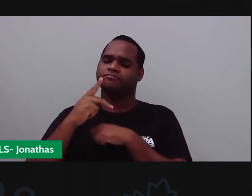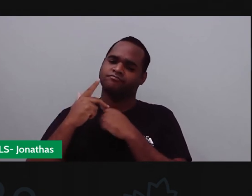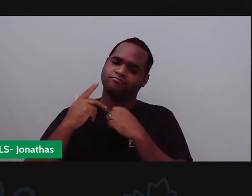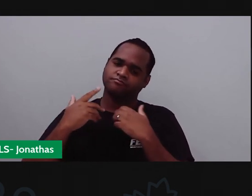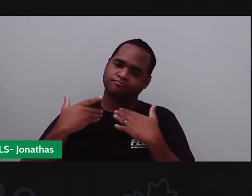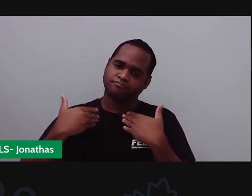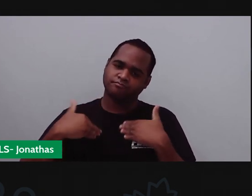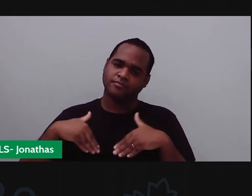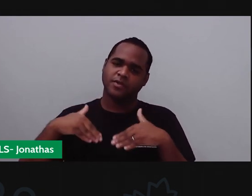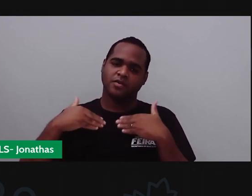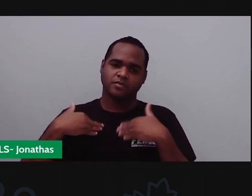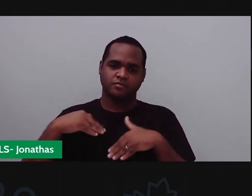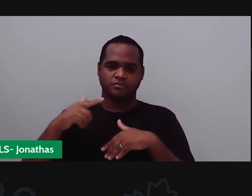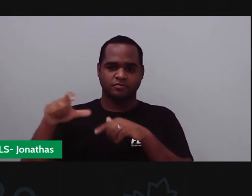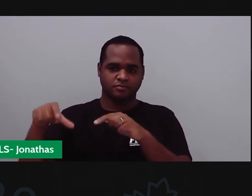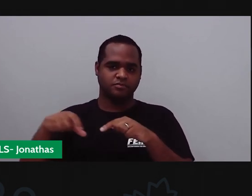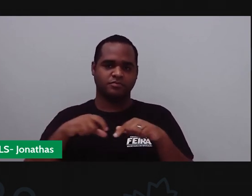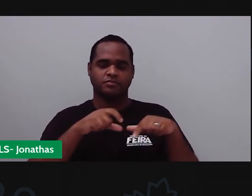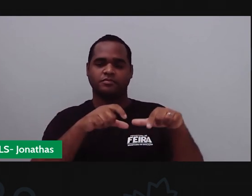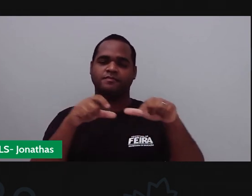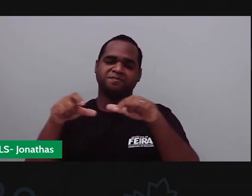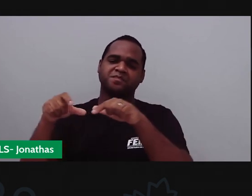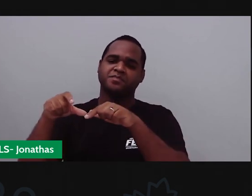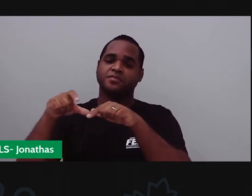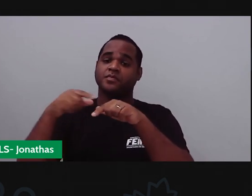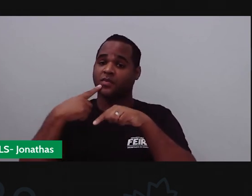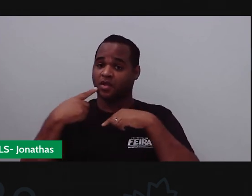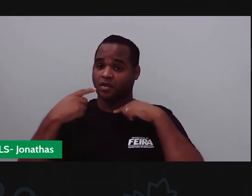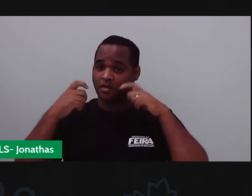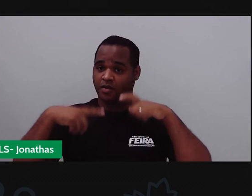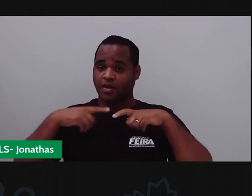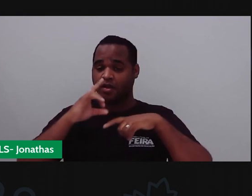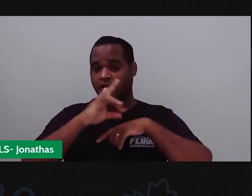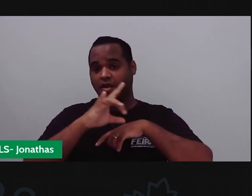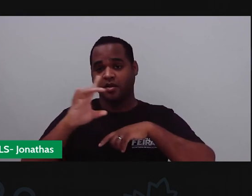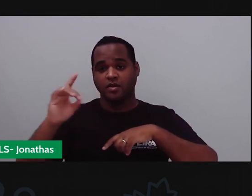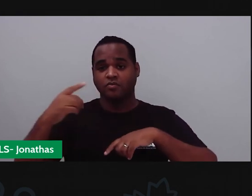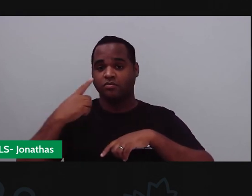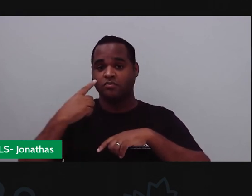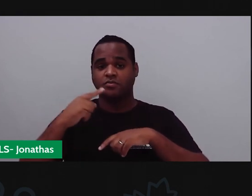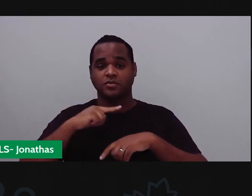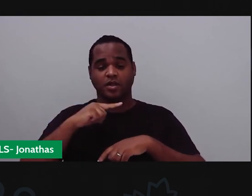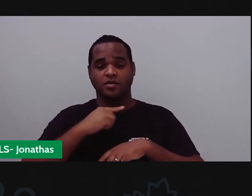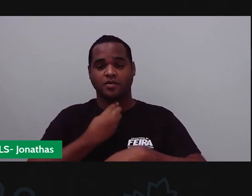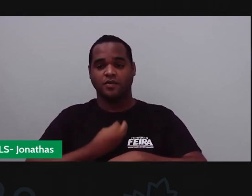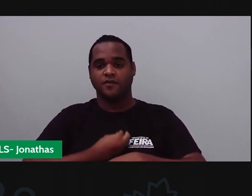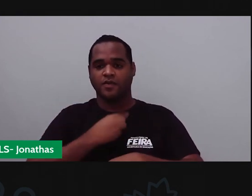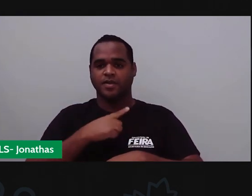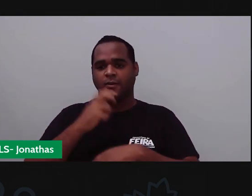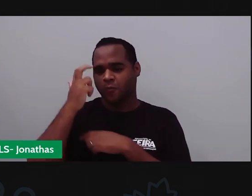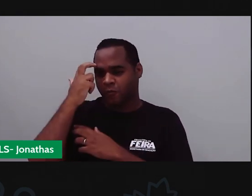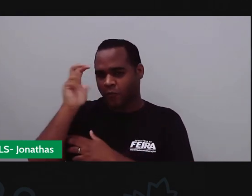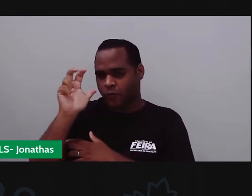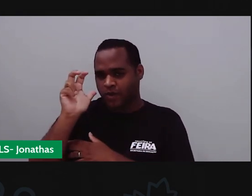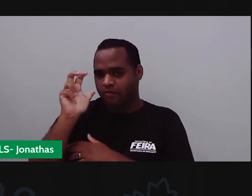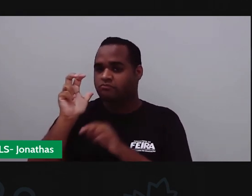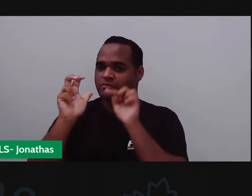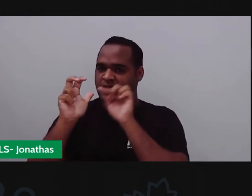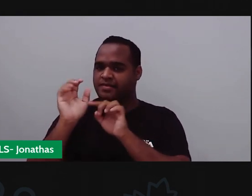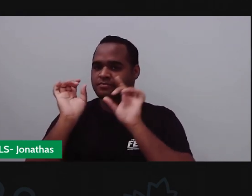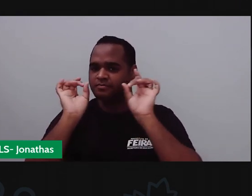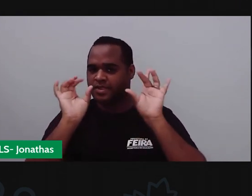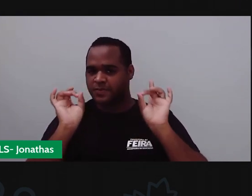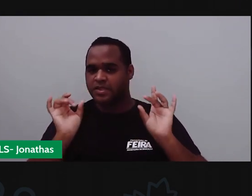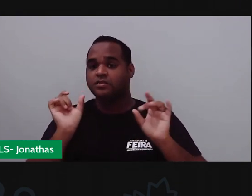diferentes regiões e que em cada uma delas vai ter uma cultura específica,